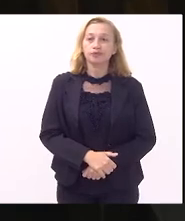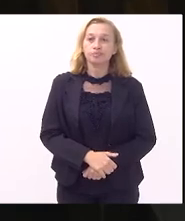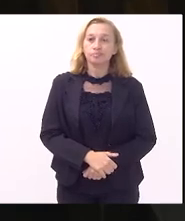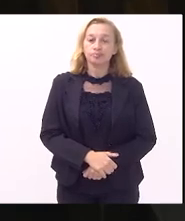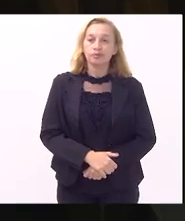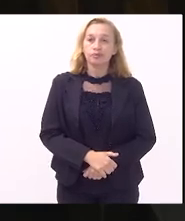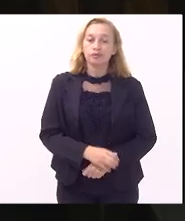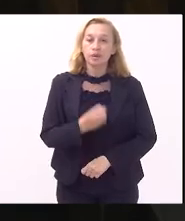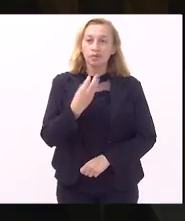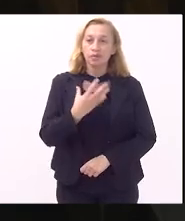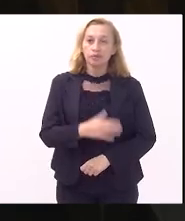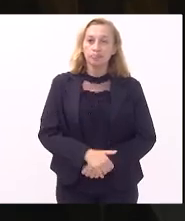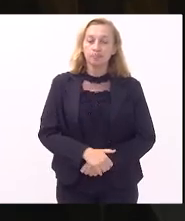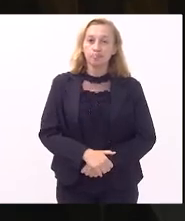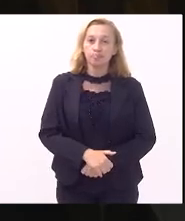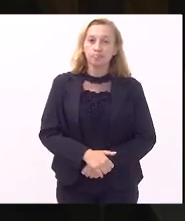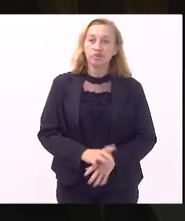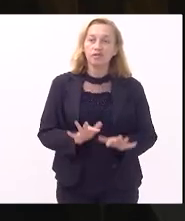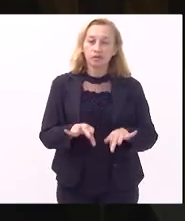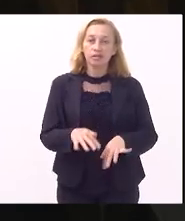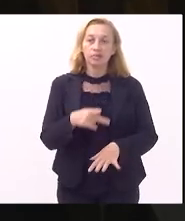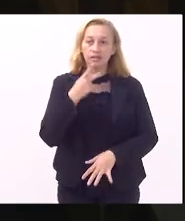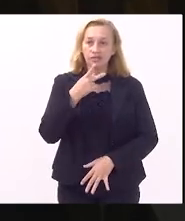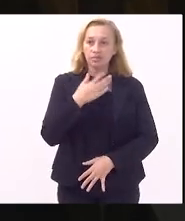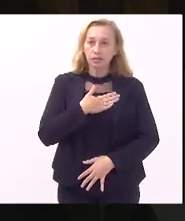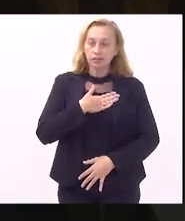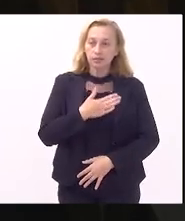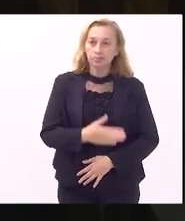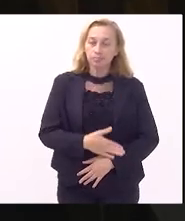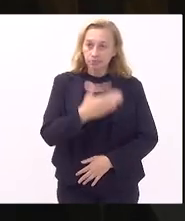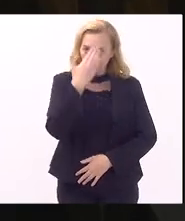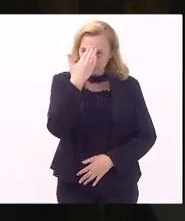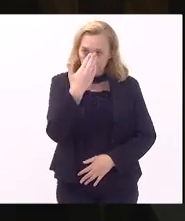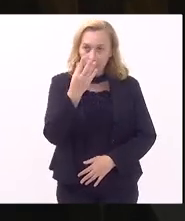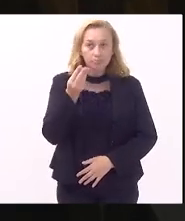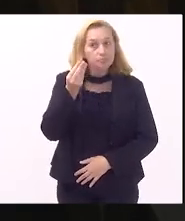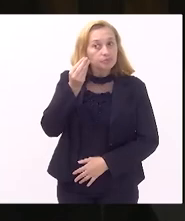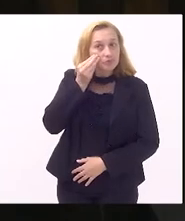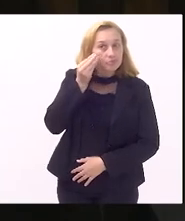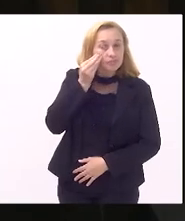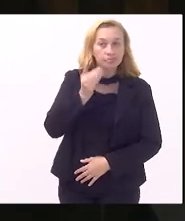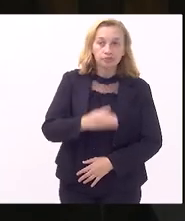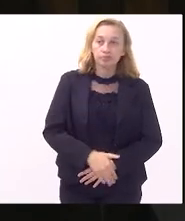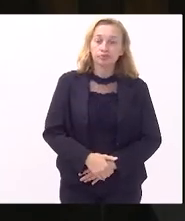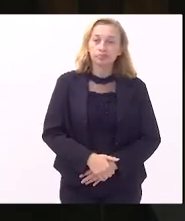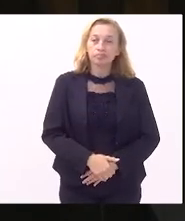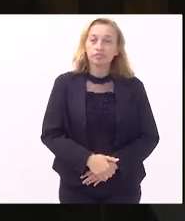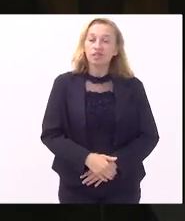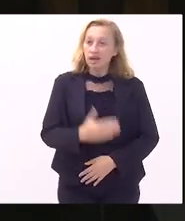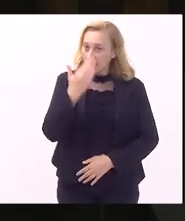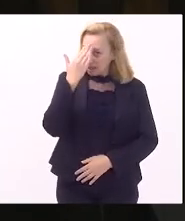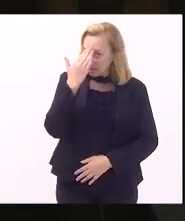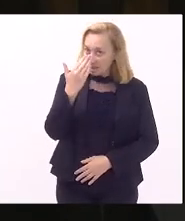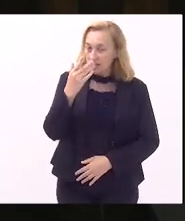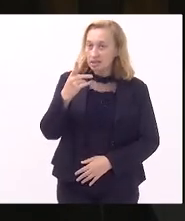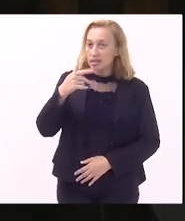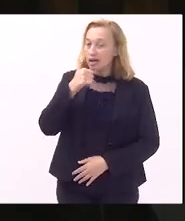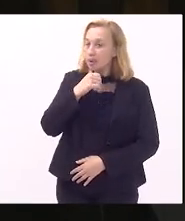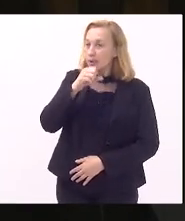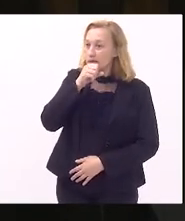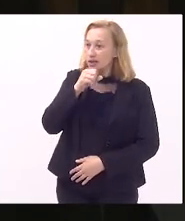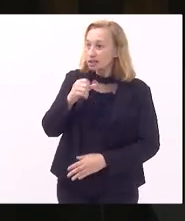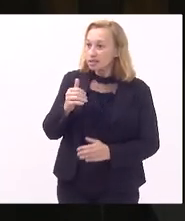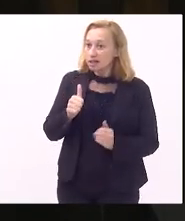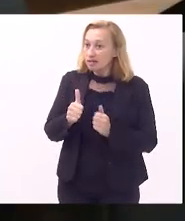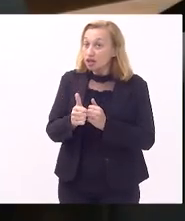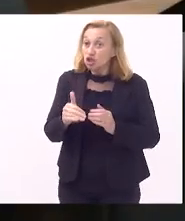pois bem então queria finalizar minha fala agradecer pela oportunidade agradecer a mãe mais uma vez dizer a mãe diante de todos aqui que eu